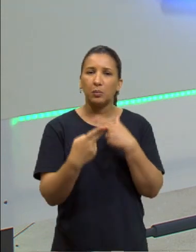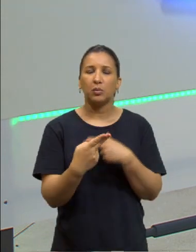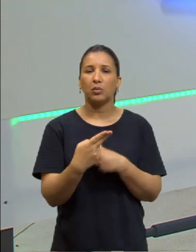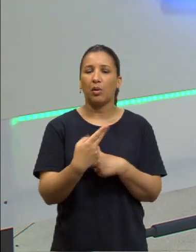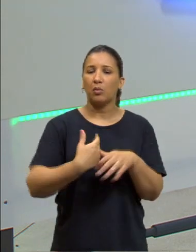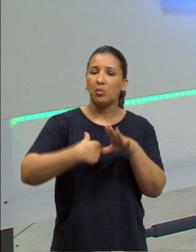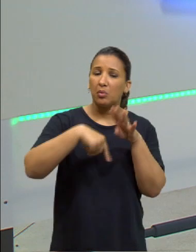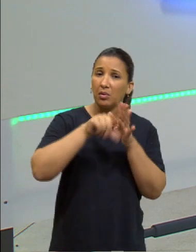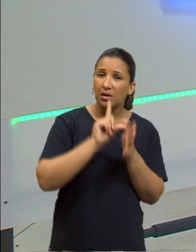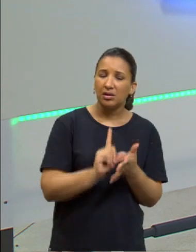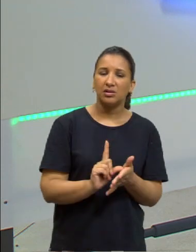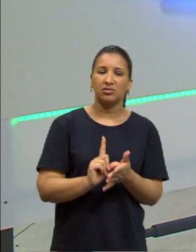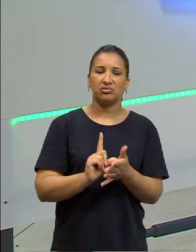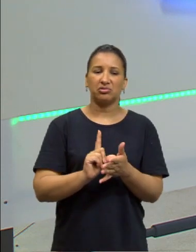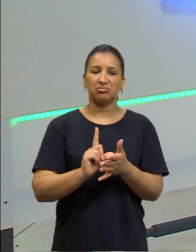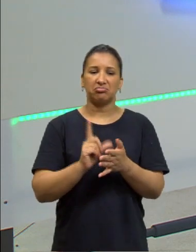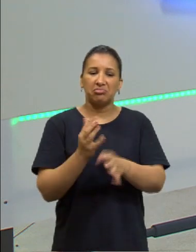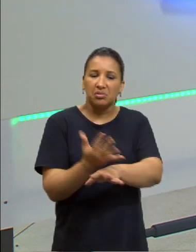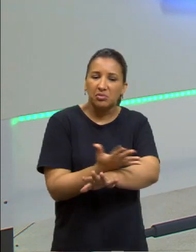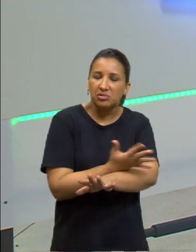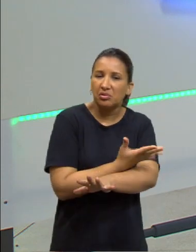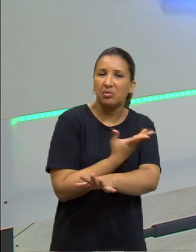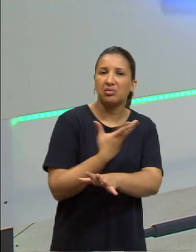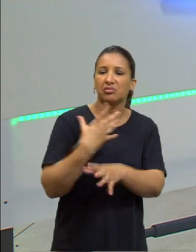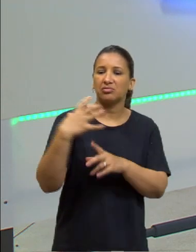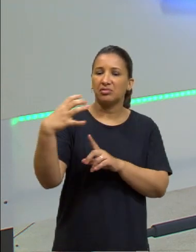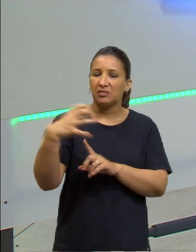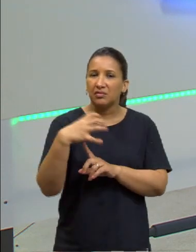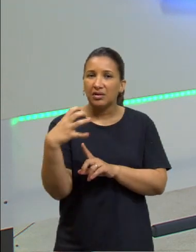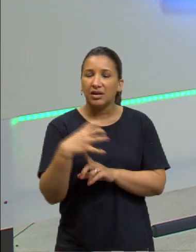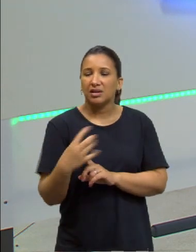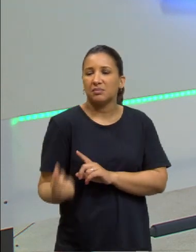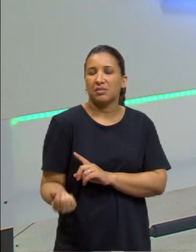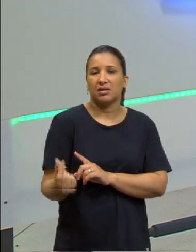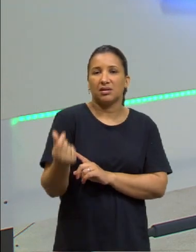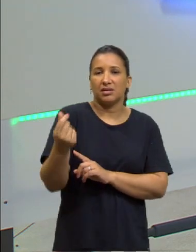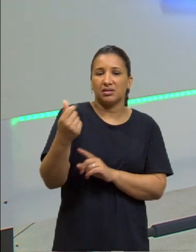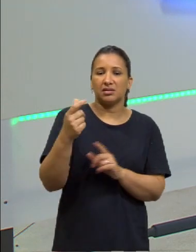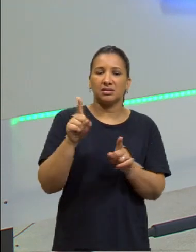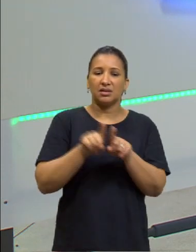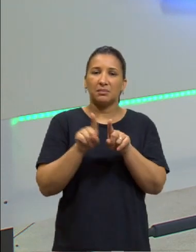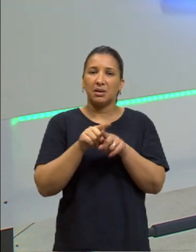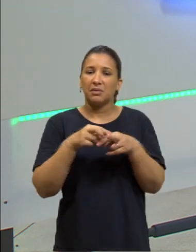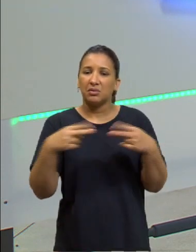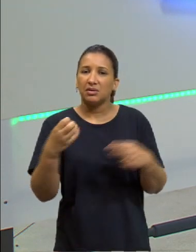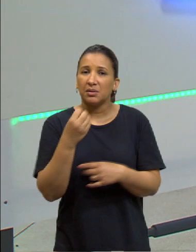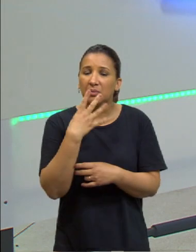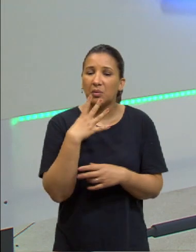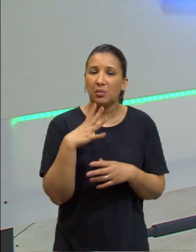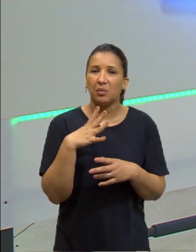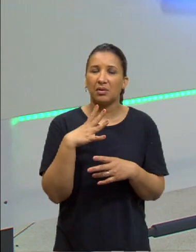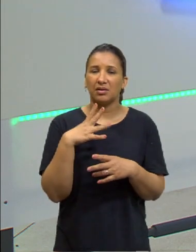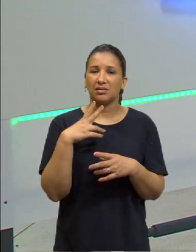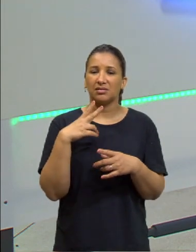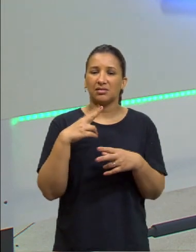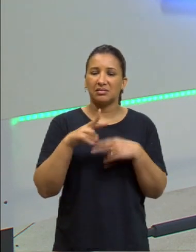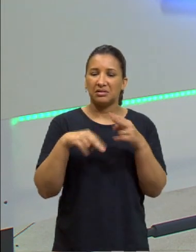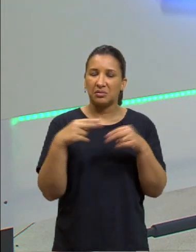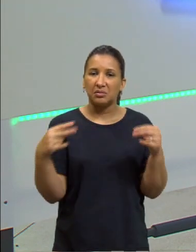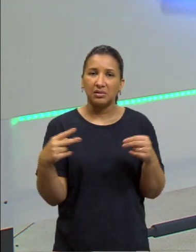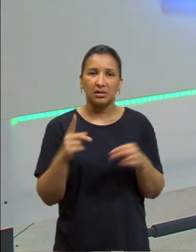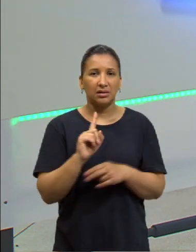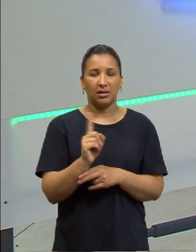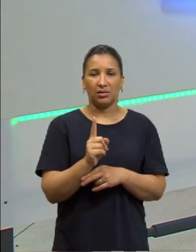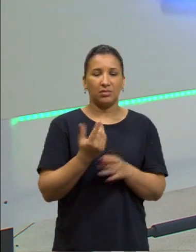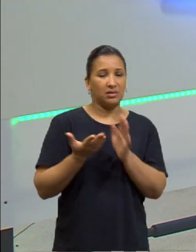prazer das sensações ou o prazer proporcionado pela riqueza e pelo conforto material. Não, não. Estão lembrados da aula de